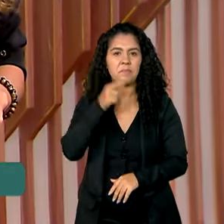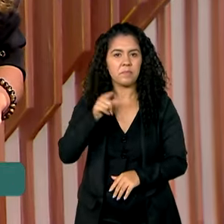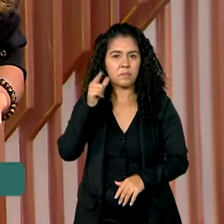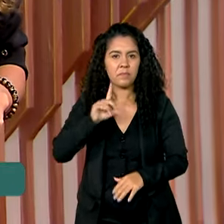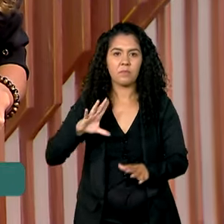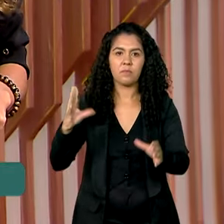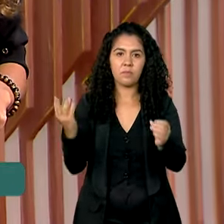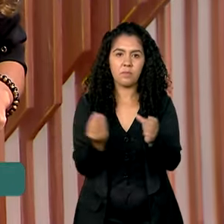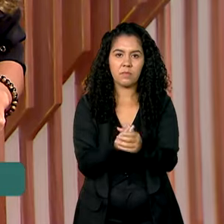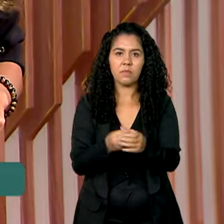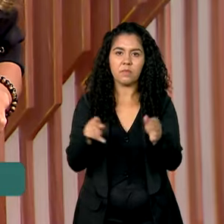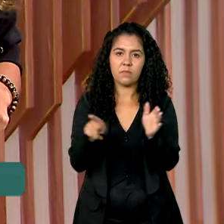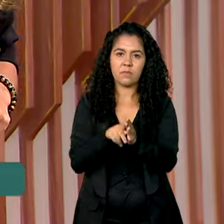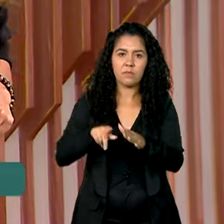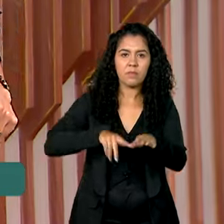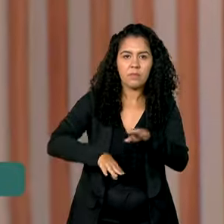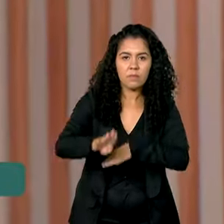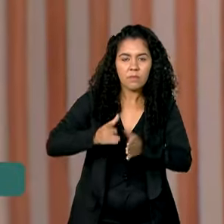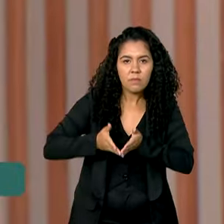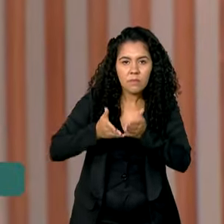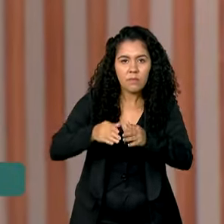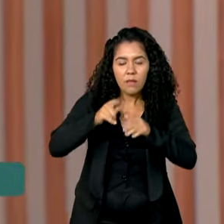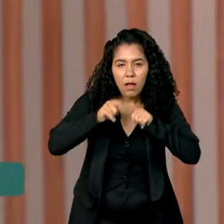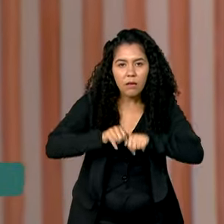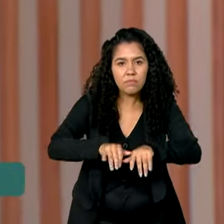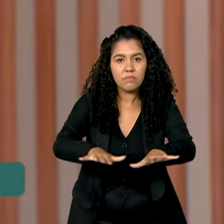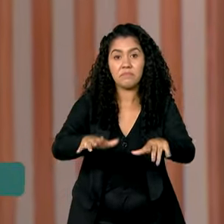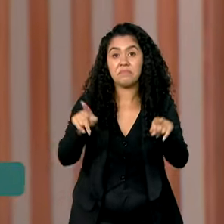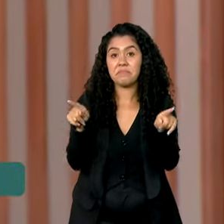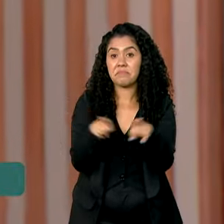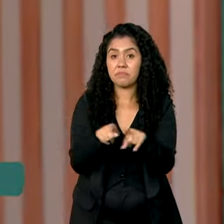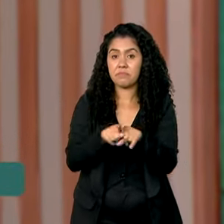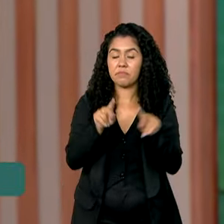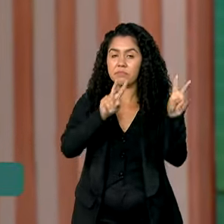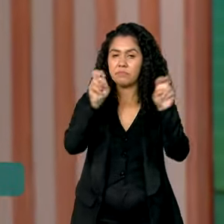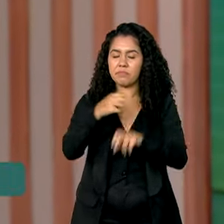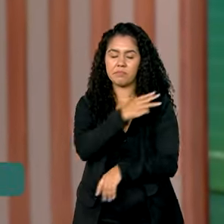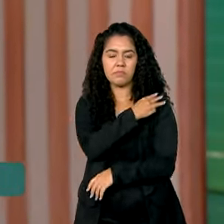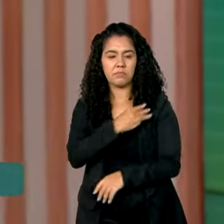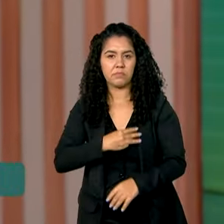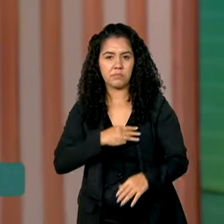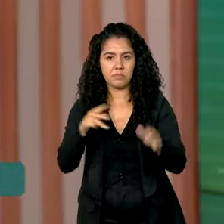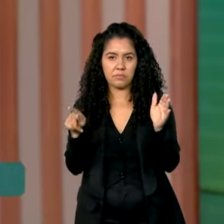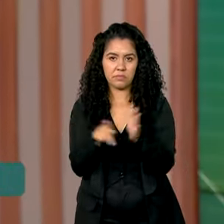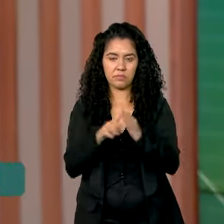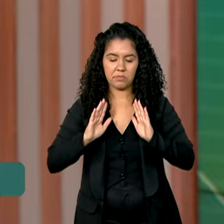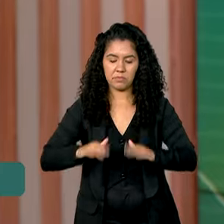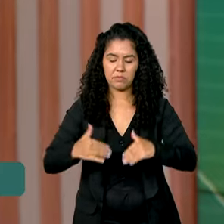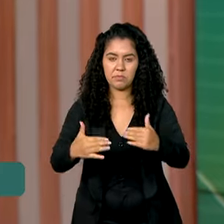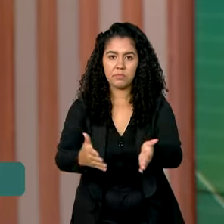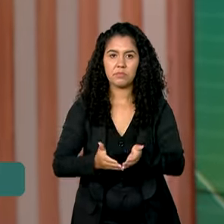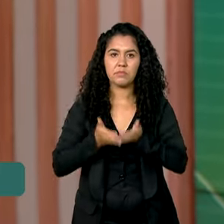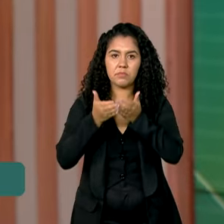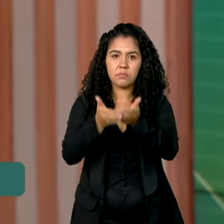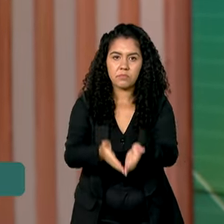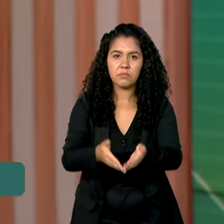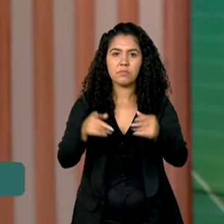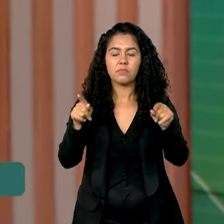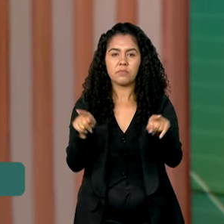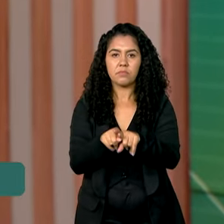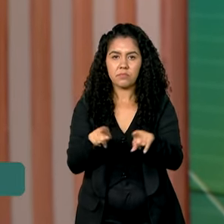concessões de hidrovias. O ministro dos Portos e Aeroportos, Silvio Costa Filho, falou sobre esse plano